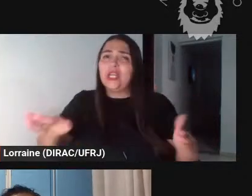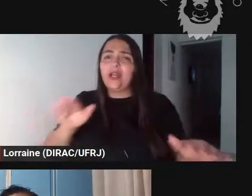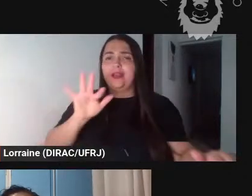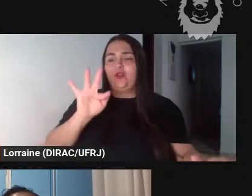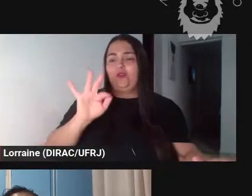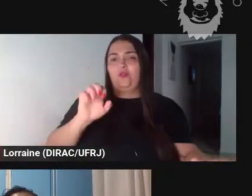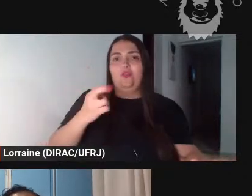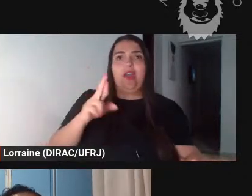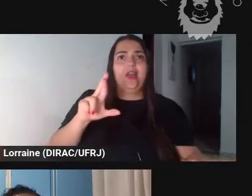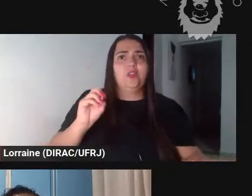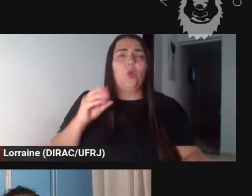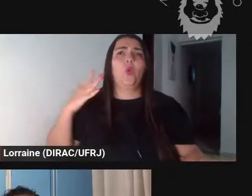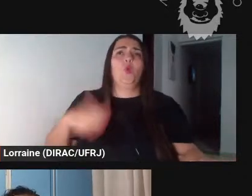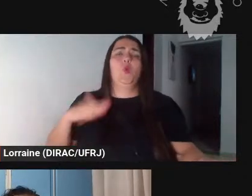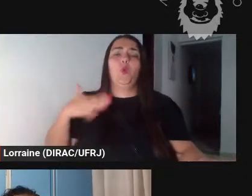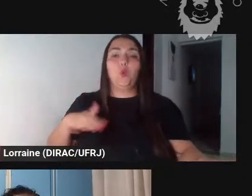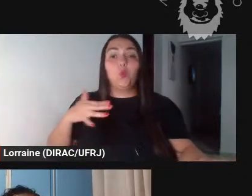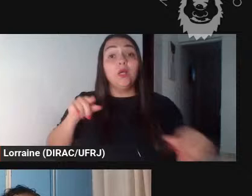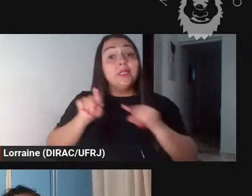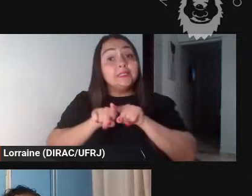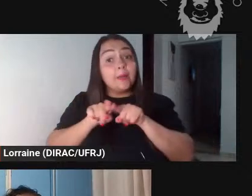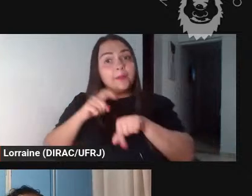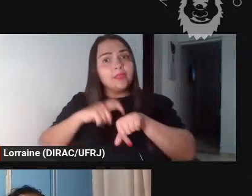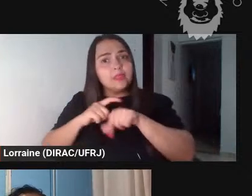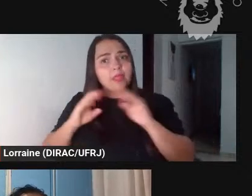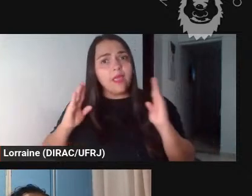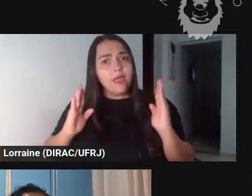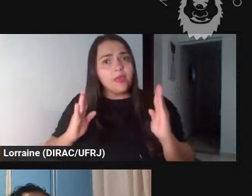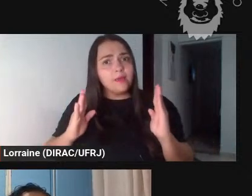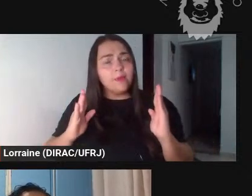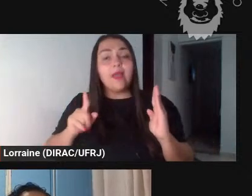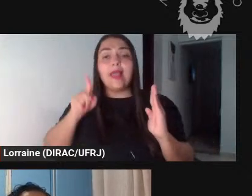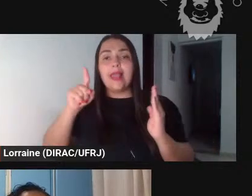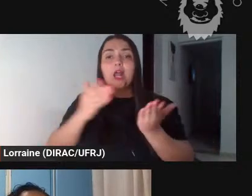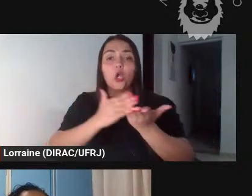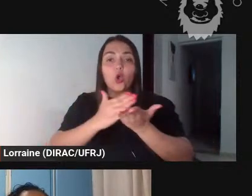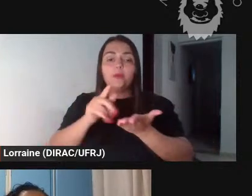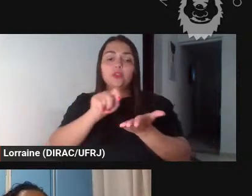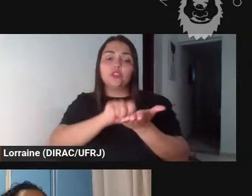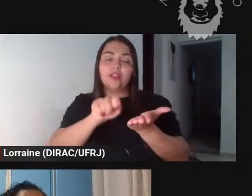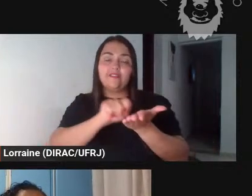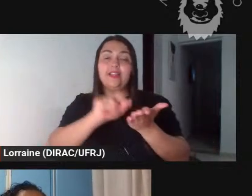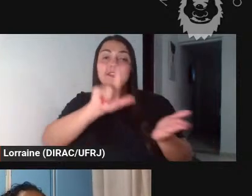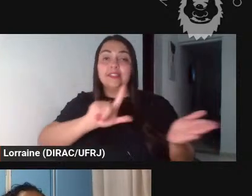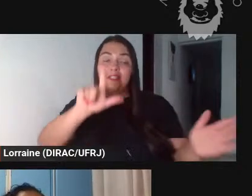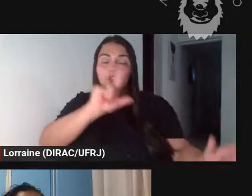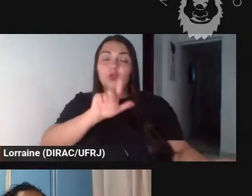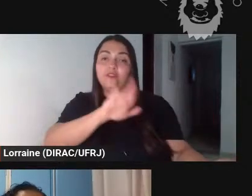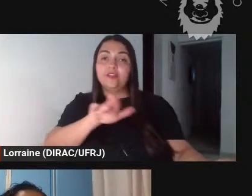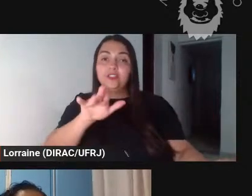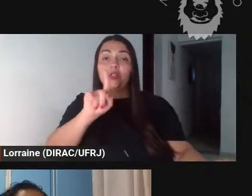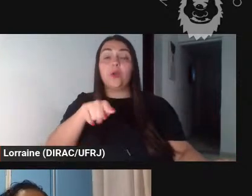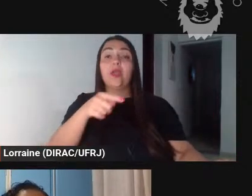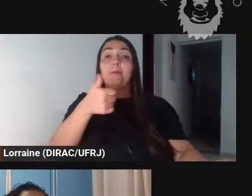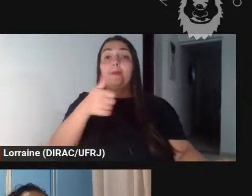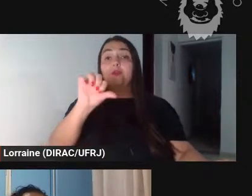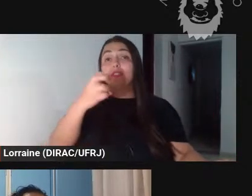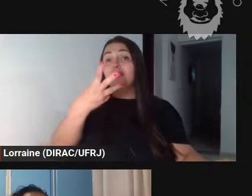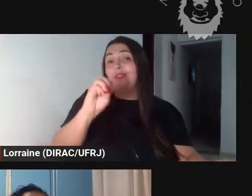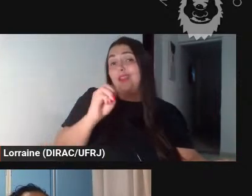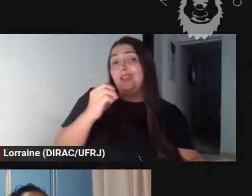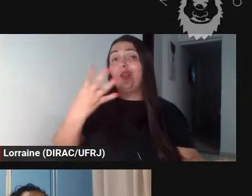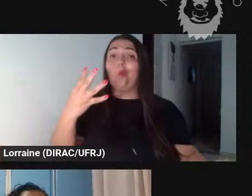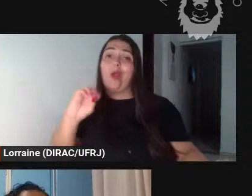interessantíssimo para o tempo também que ela faz isso porque ela começa a escrever literatura infantil na década de 30 década de 40